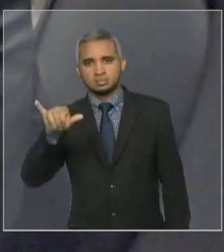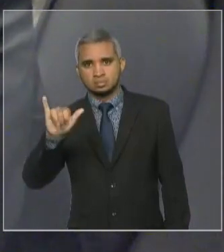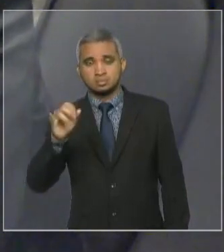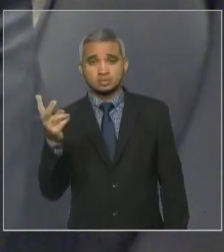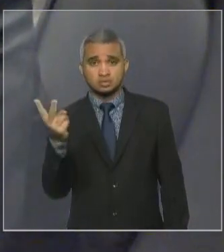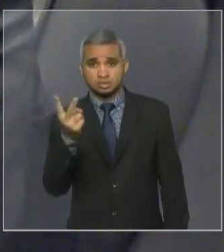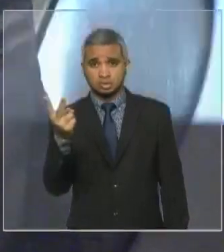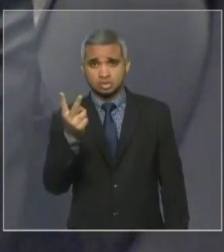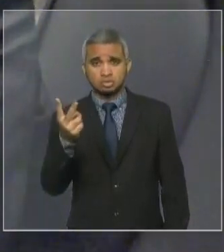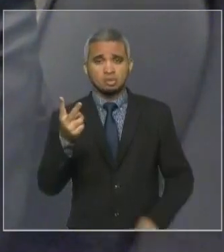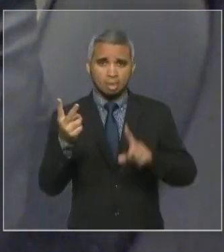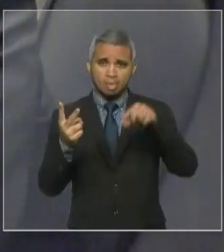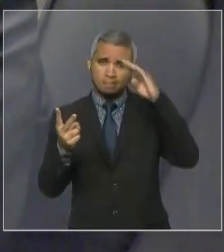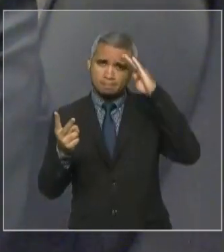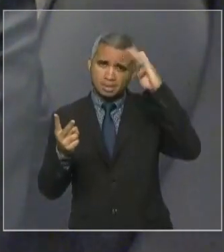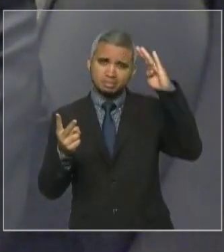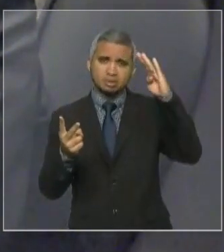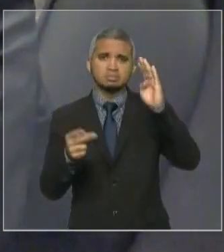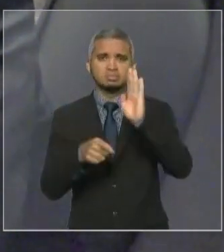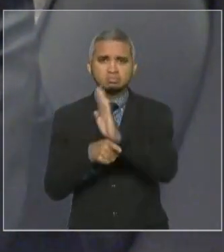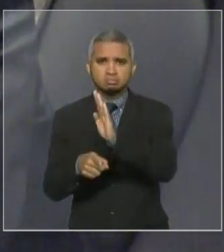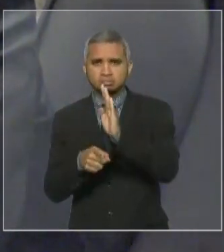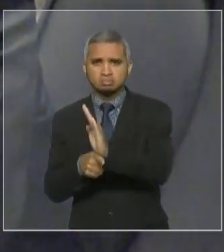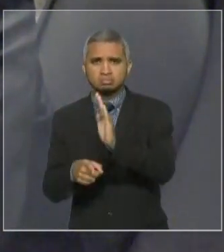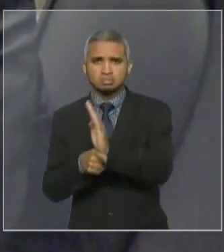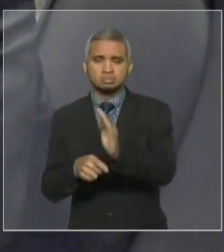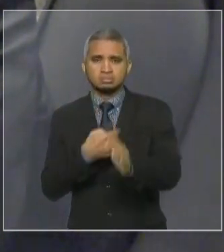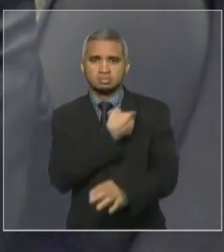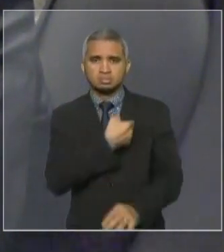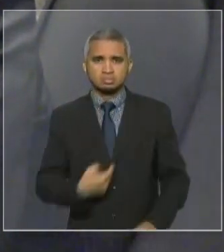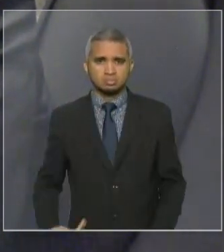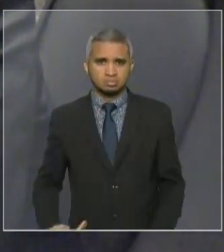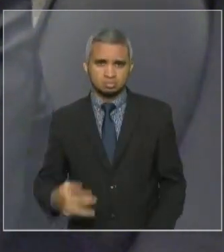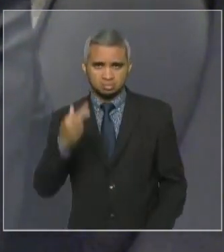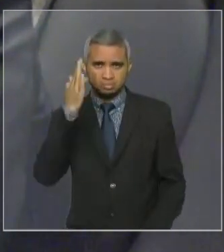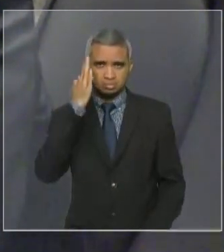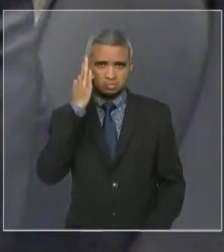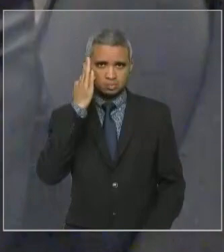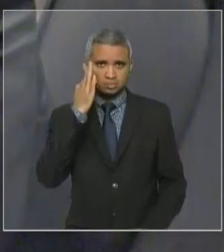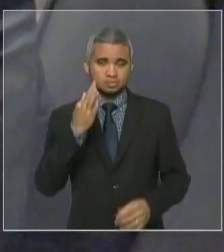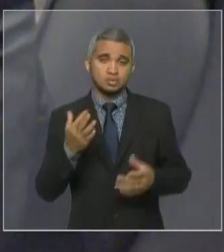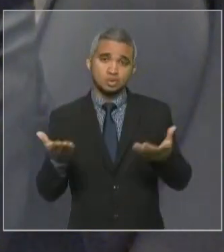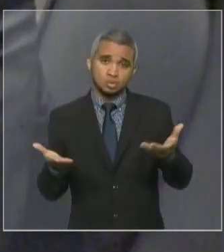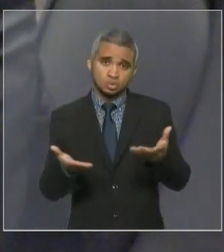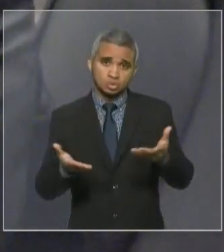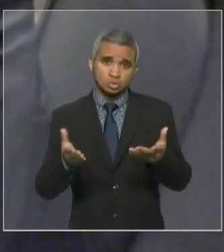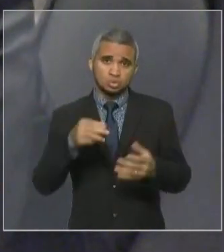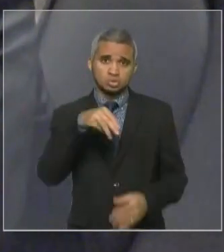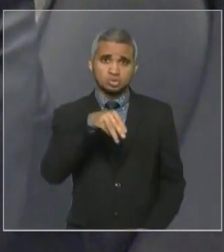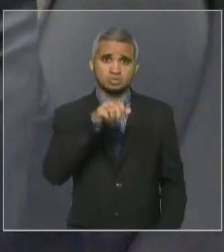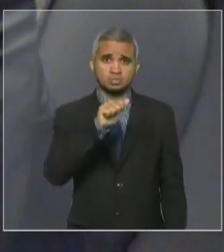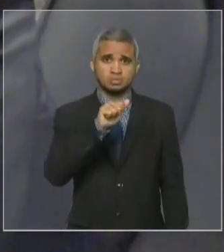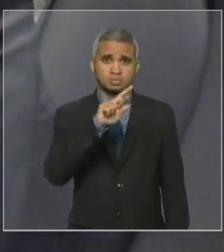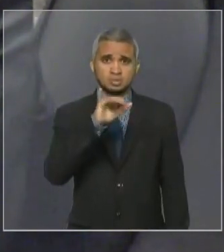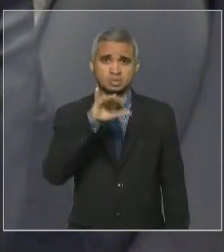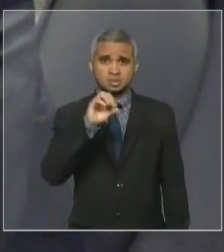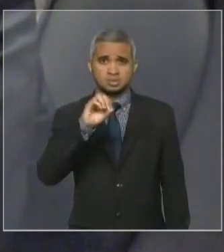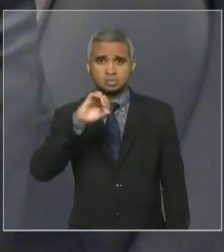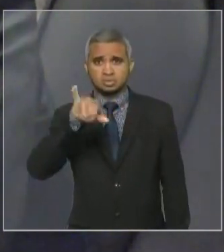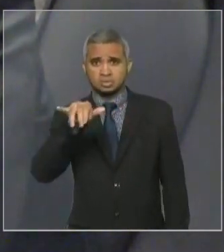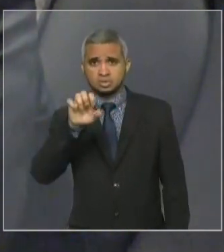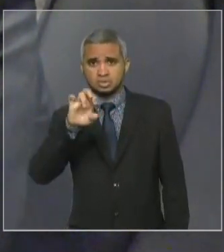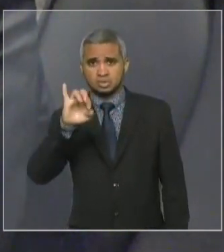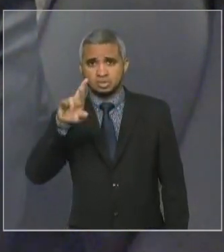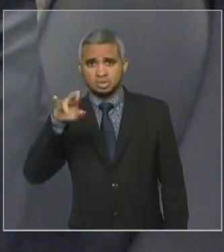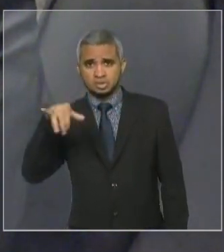auxiliares do governador Flavidino. E, hoje, Márcio Gerri, estando em Brasília, e V. Exª,